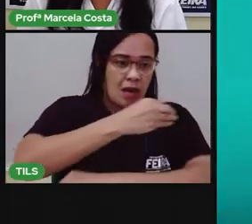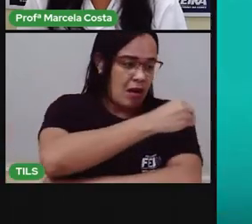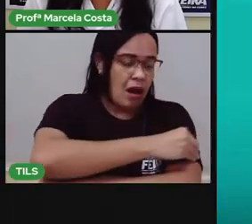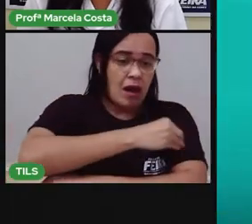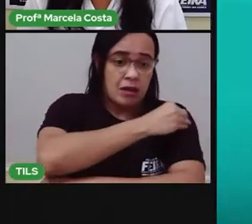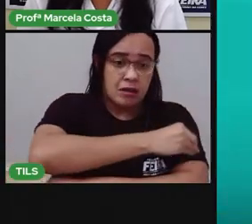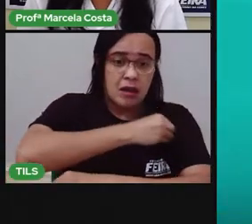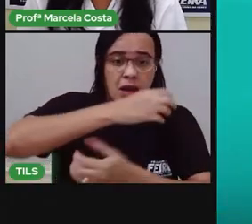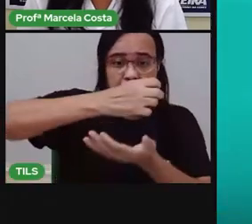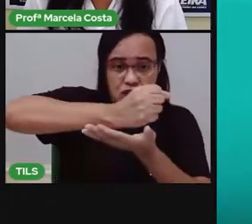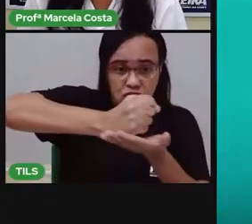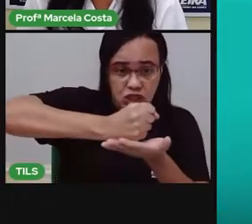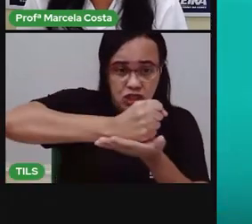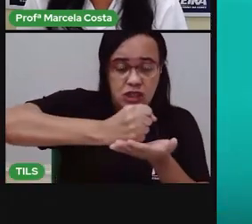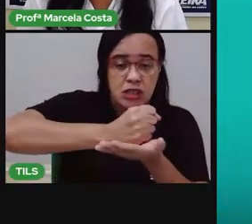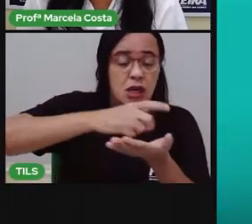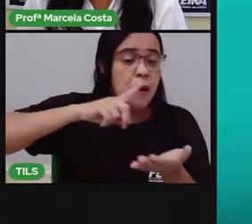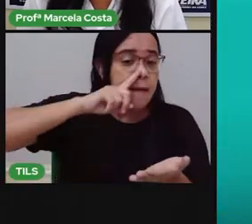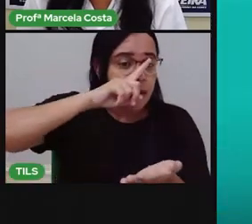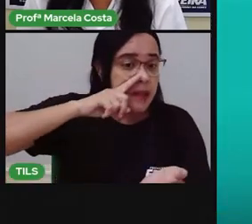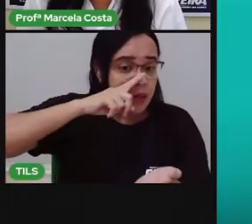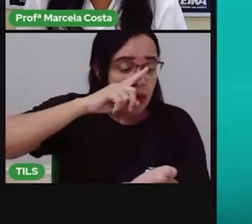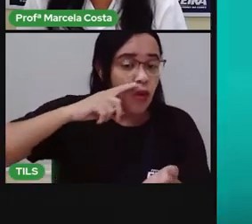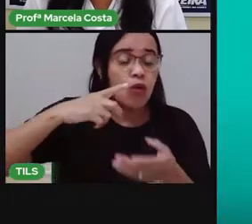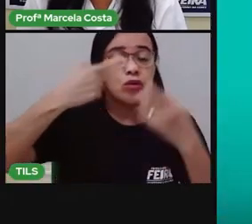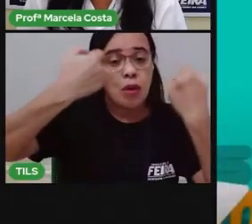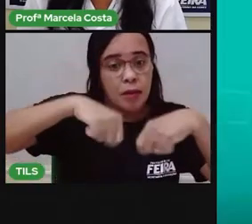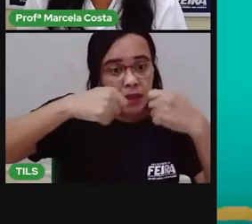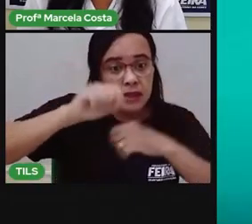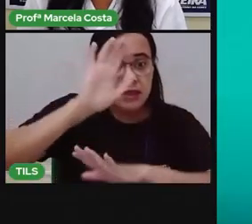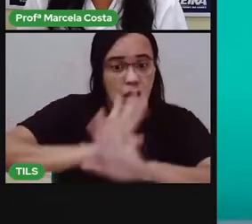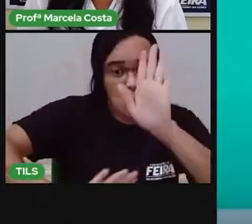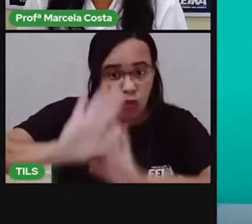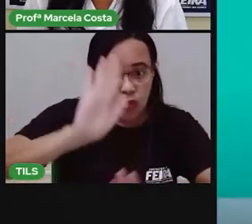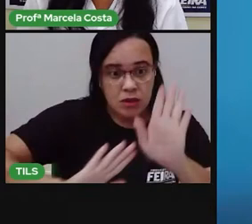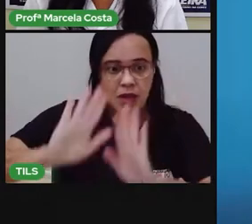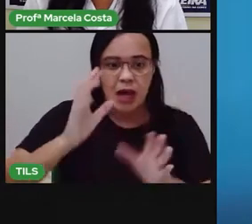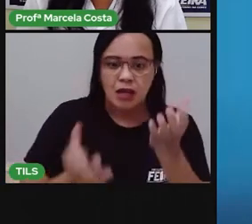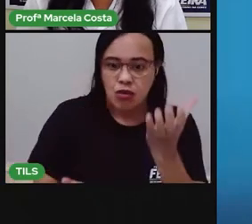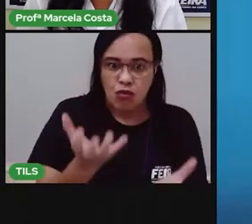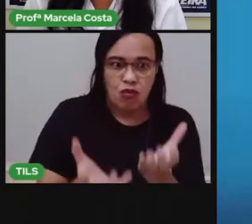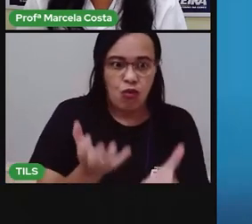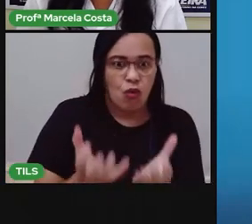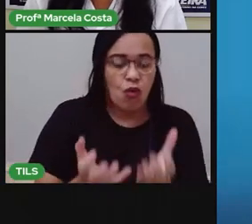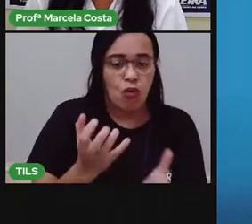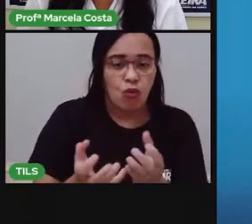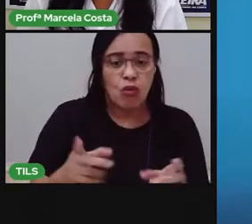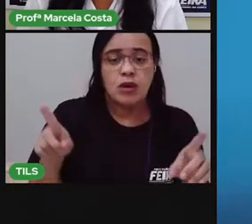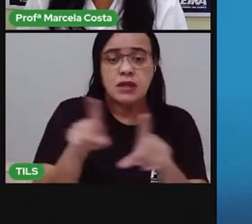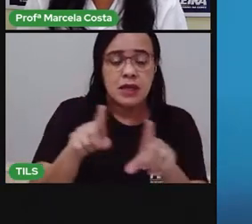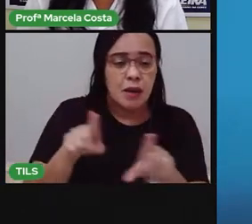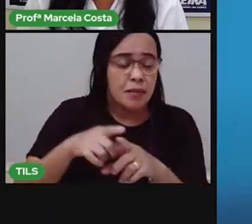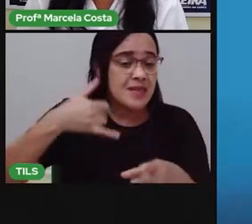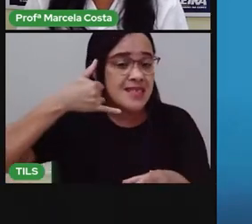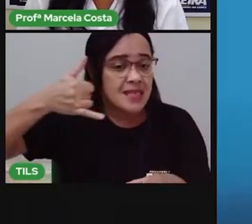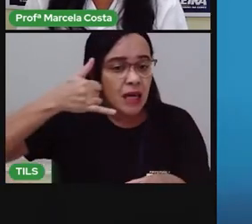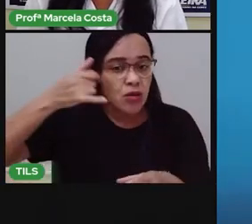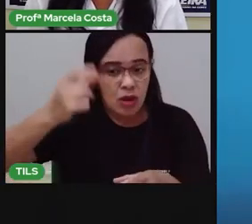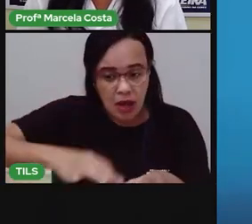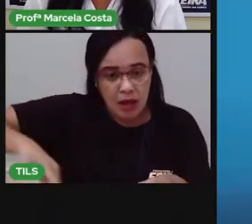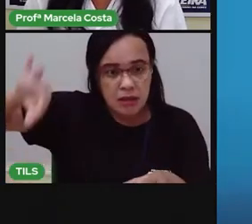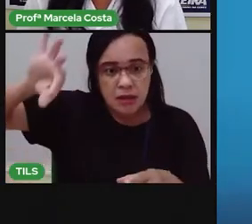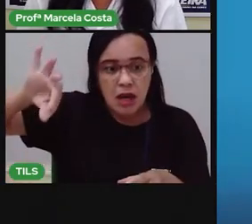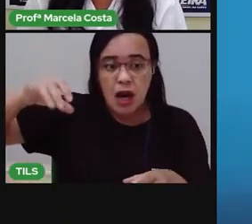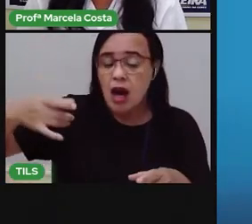principalmente na concentração 70% é altamente inflamável. Não carregar celulares sobreestofados e não atender ligações com ele carregando.